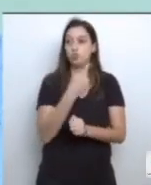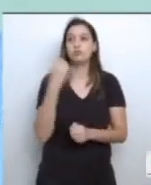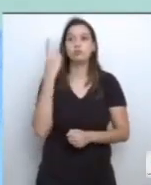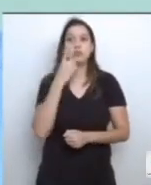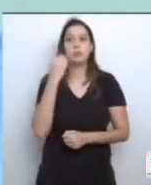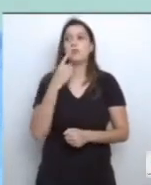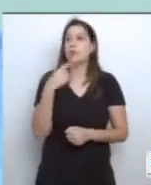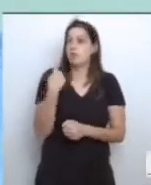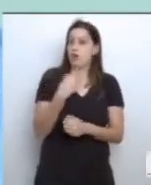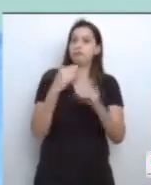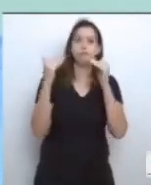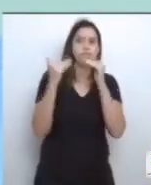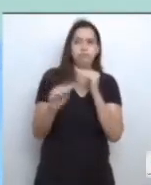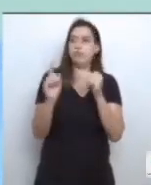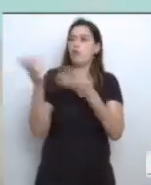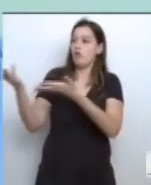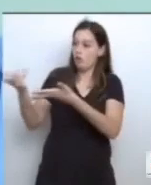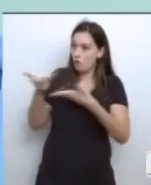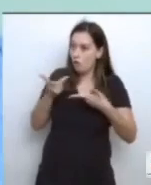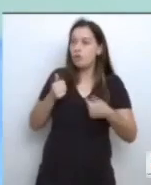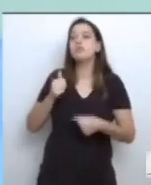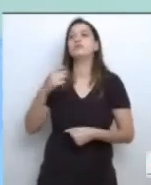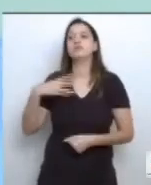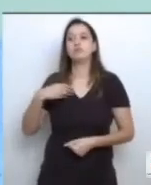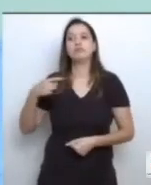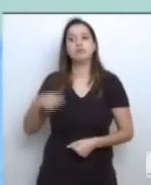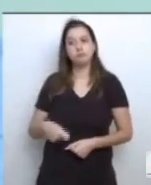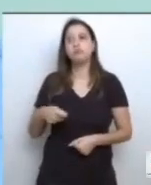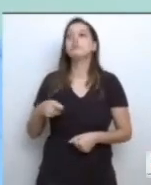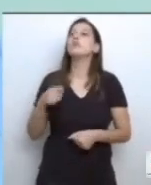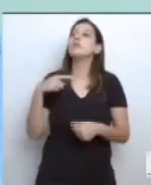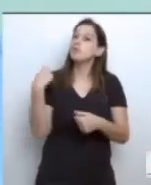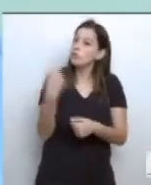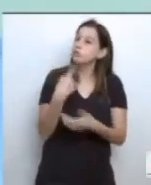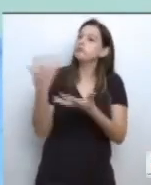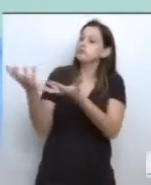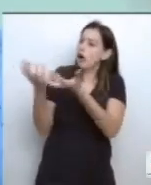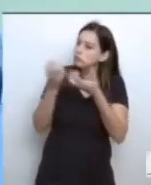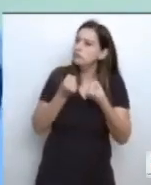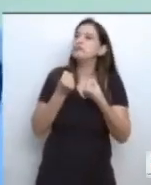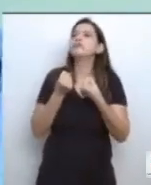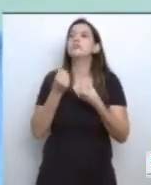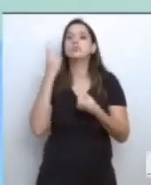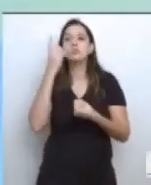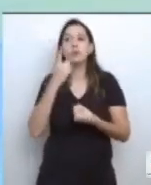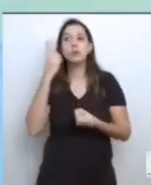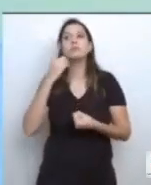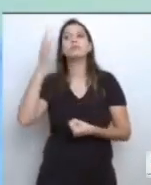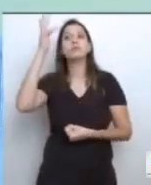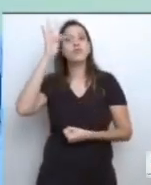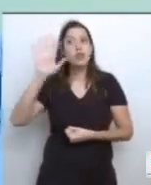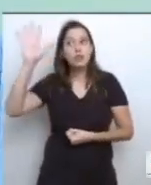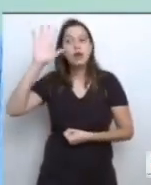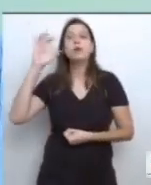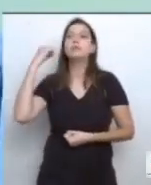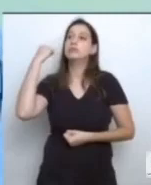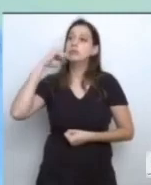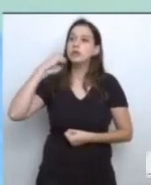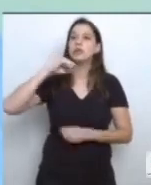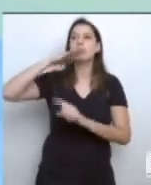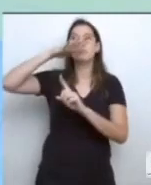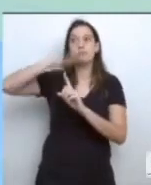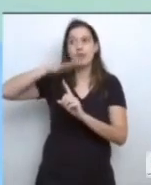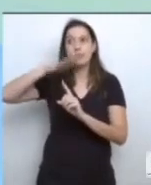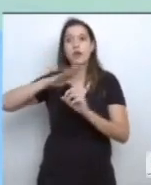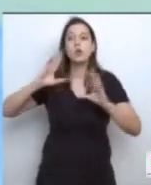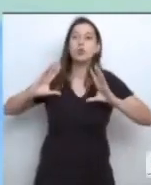Quero convidar eles, também o convite, que essa frente parlamentar convide, a representação dos deputados federais e dos senadores do Paraná. Para a gente irmanar